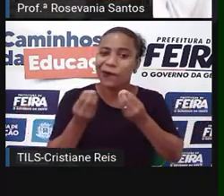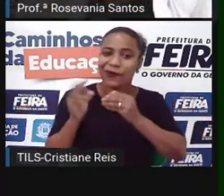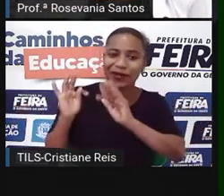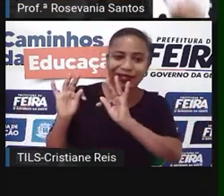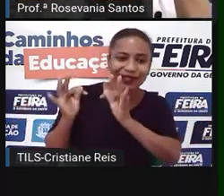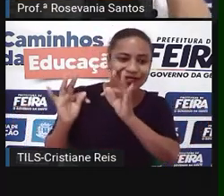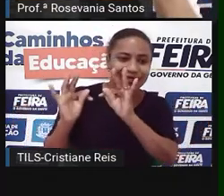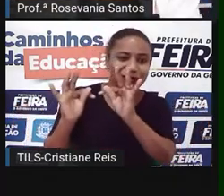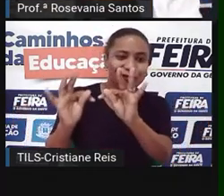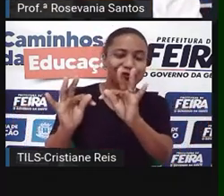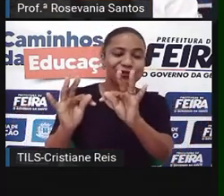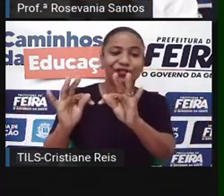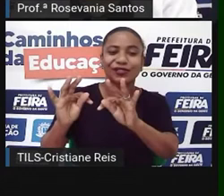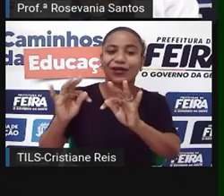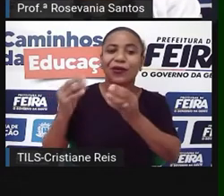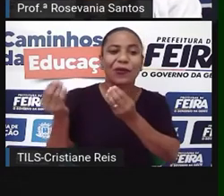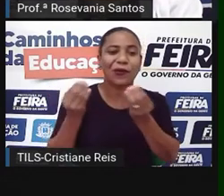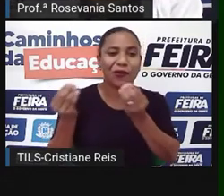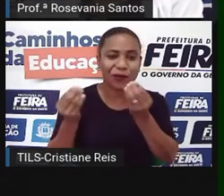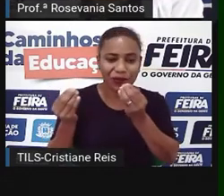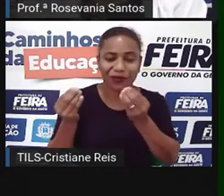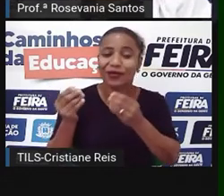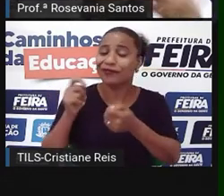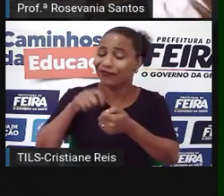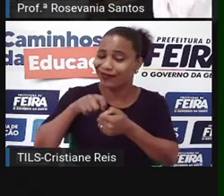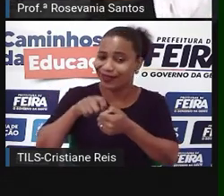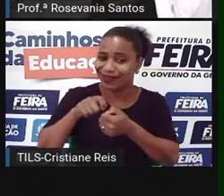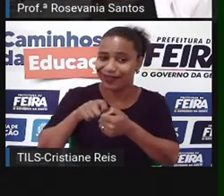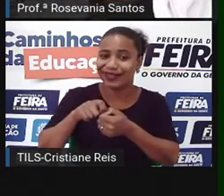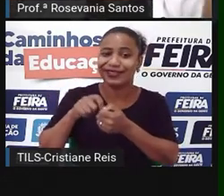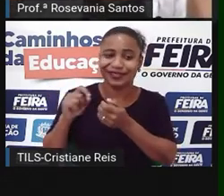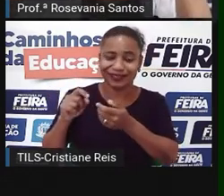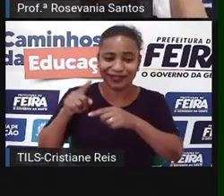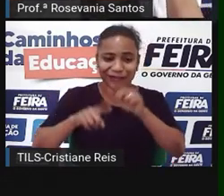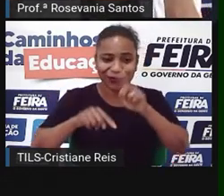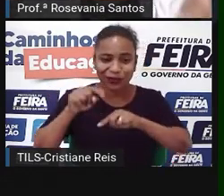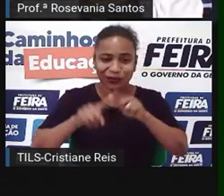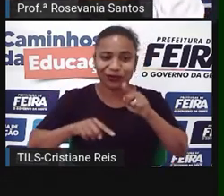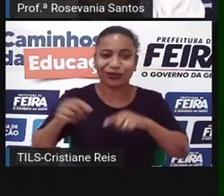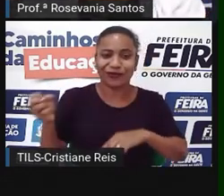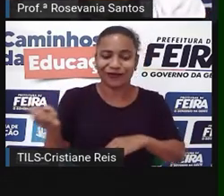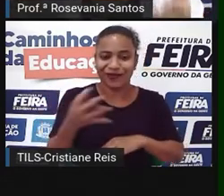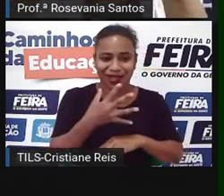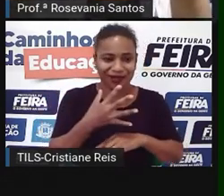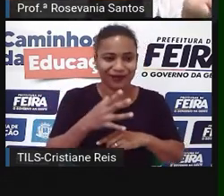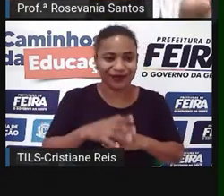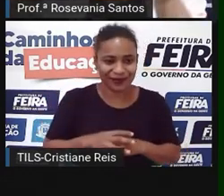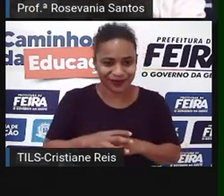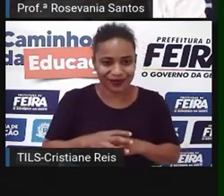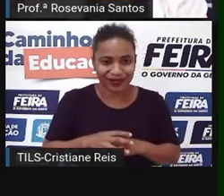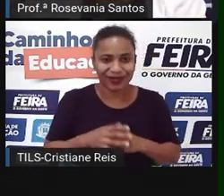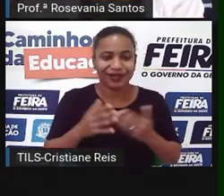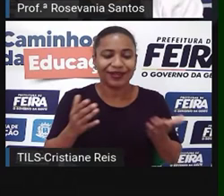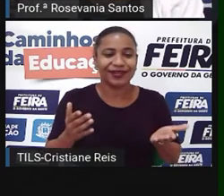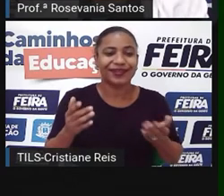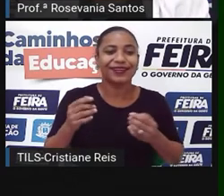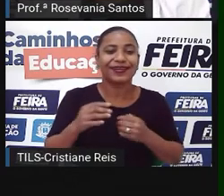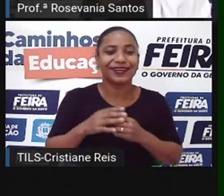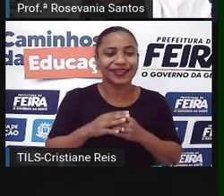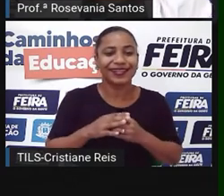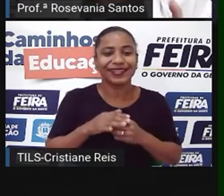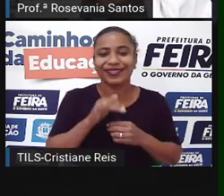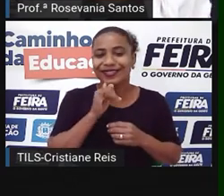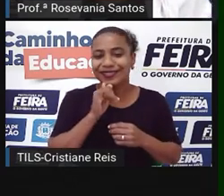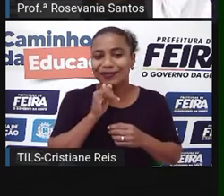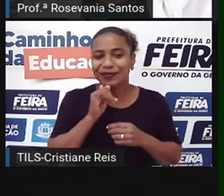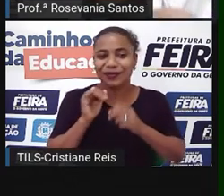funciona e faz a gente ter aquele produto lá. Totalmente diferente da gente montar o produto, como é o que acontece, por